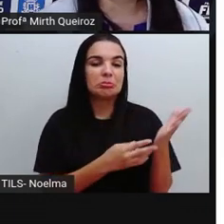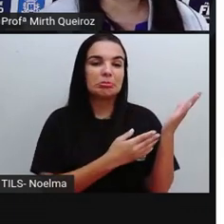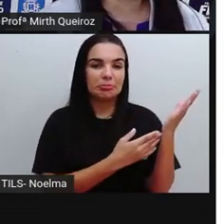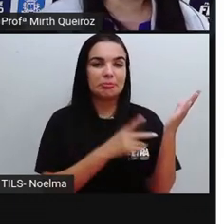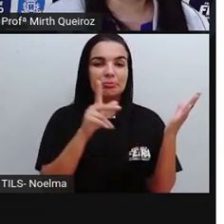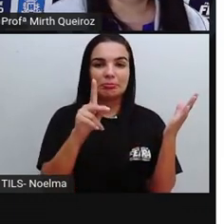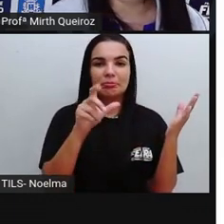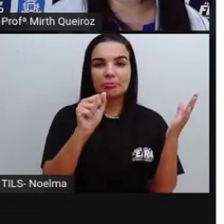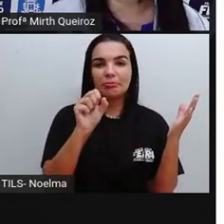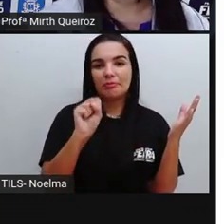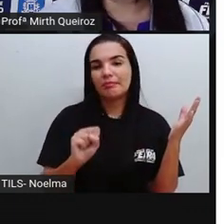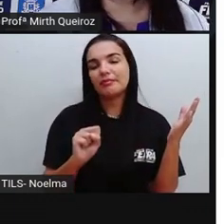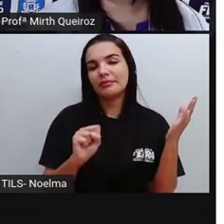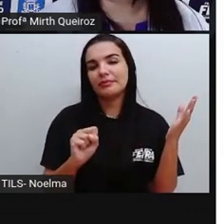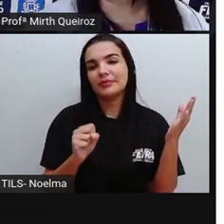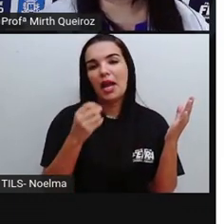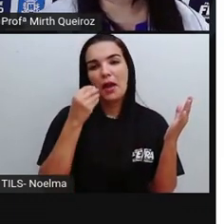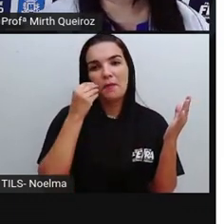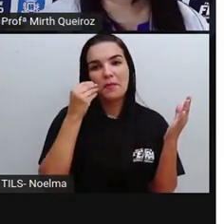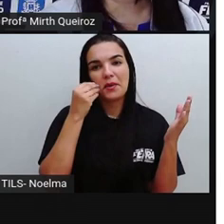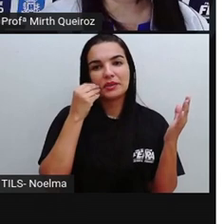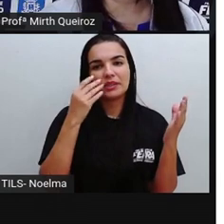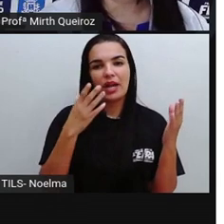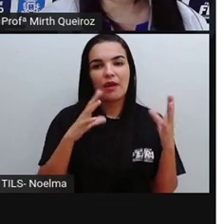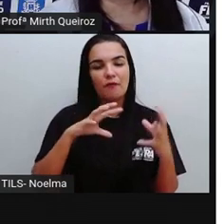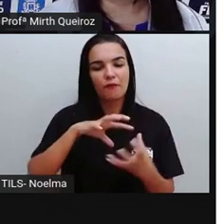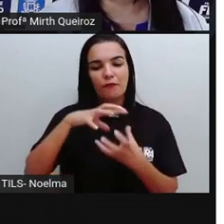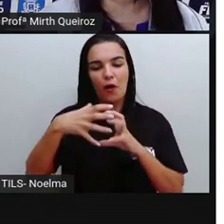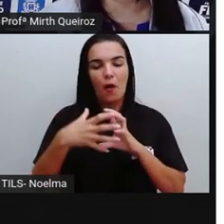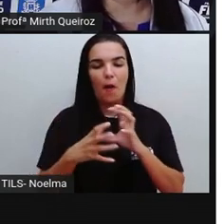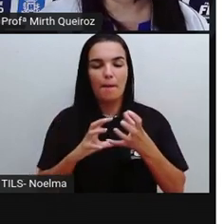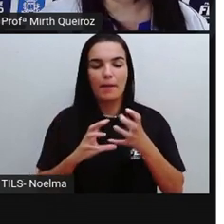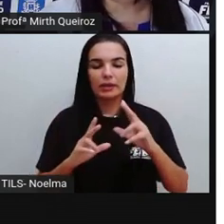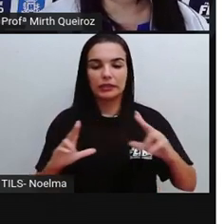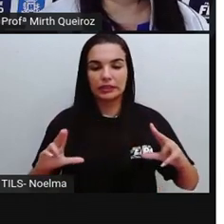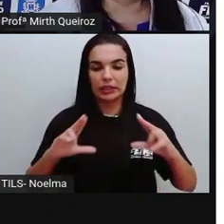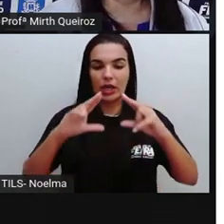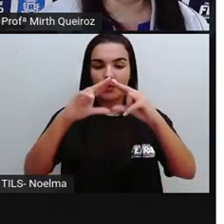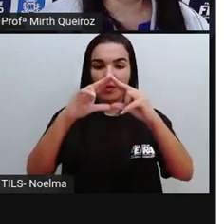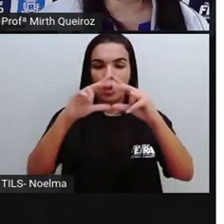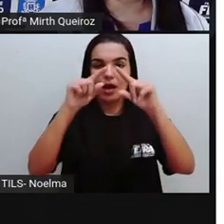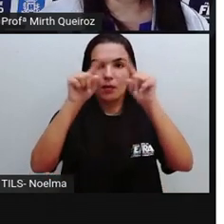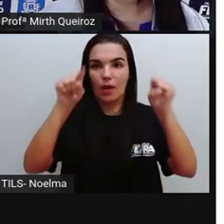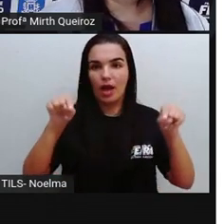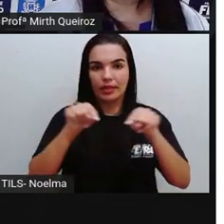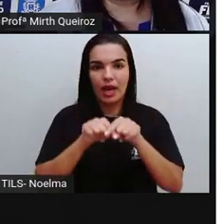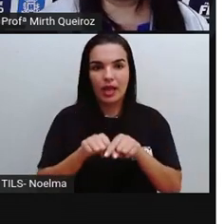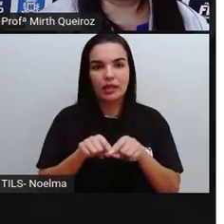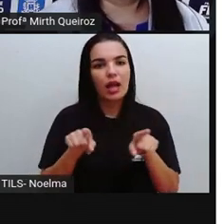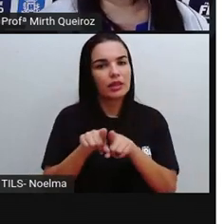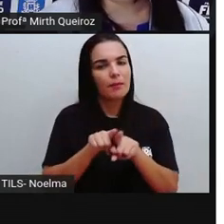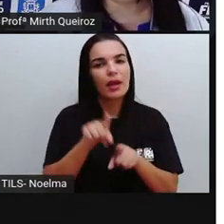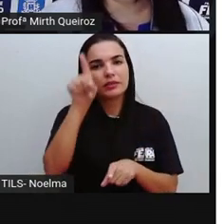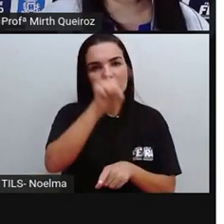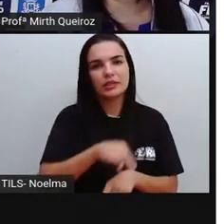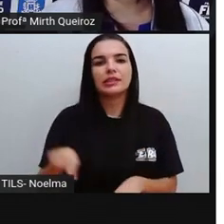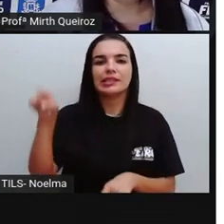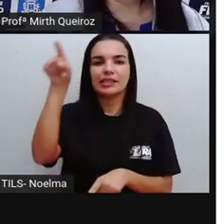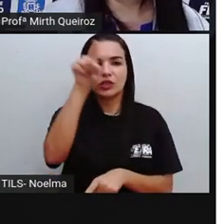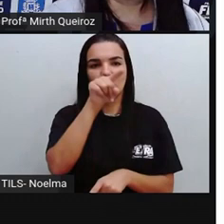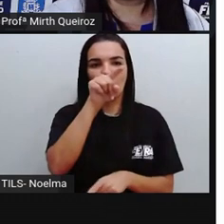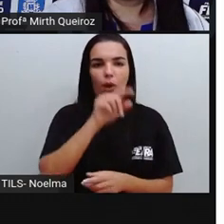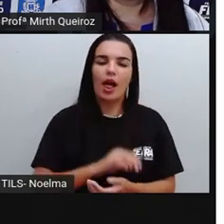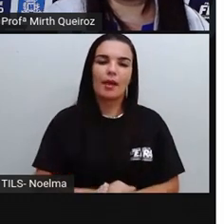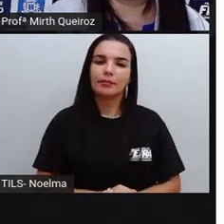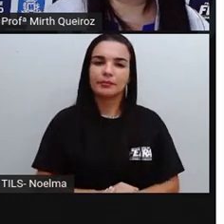né? Que vão apresentar formas triangulares, quadradas e até mesmo